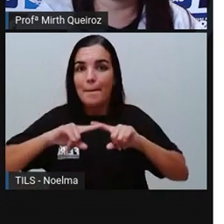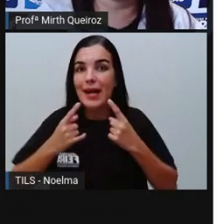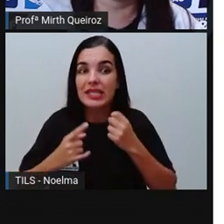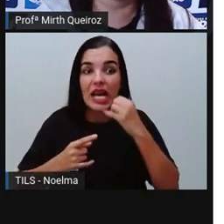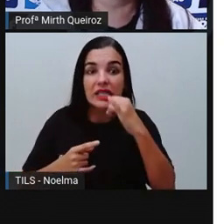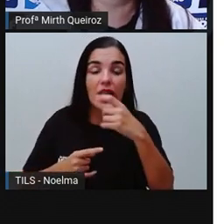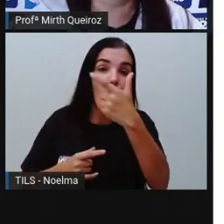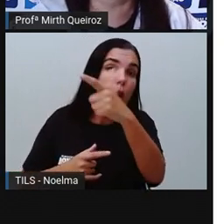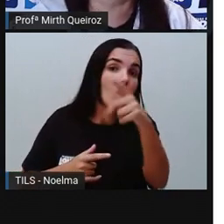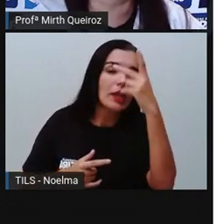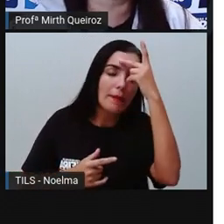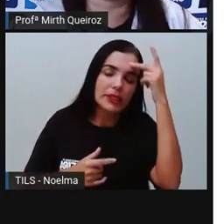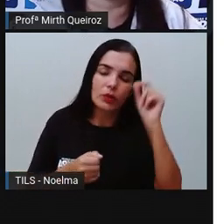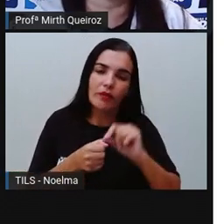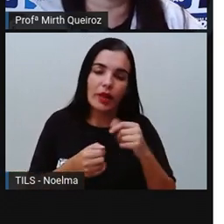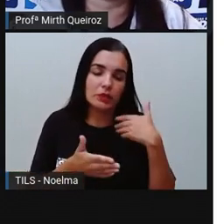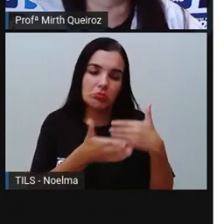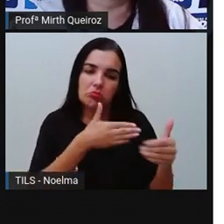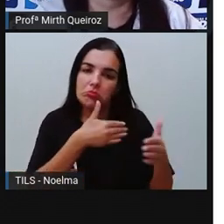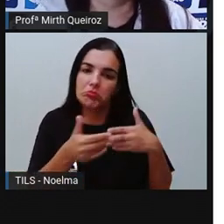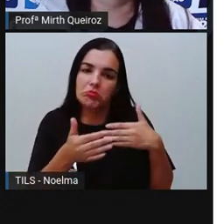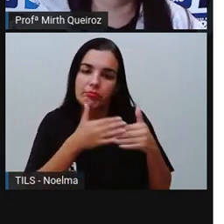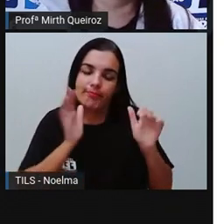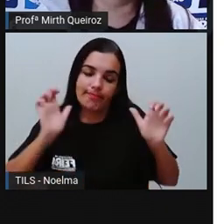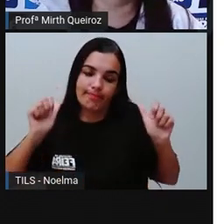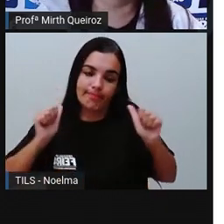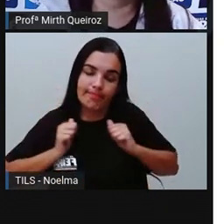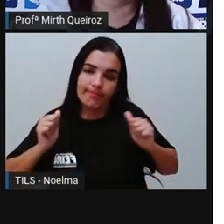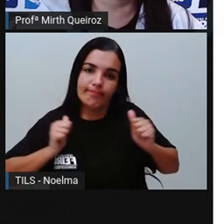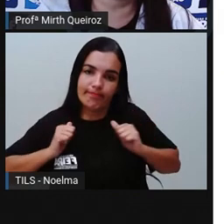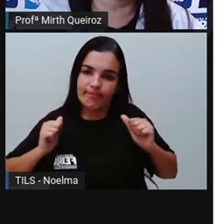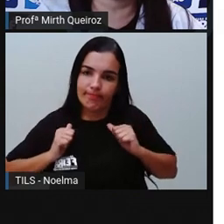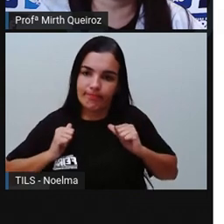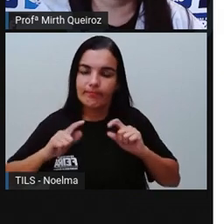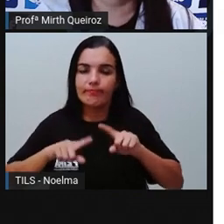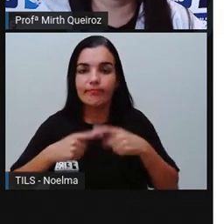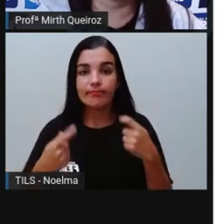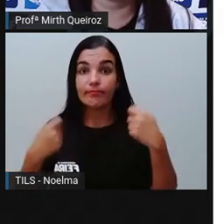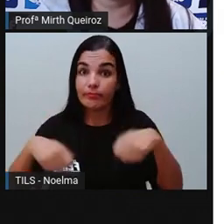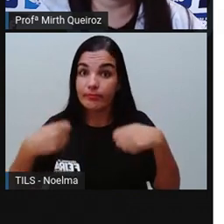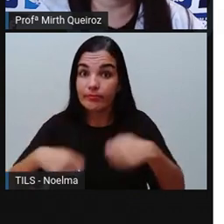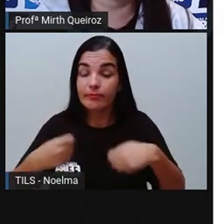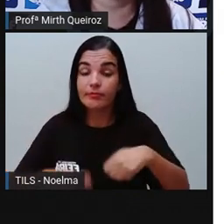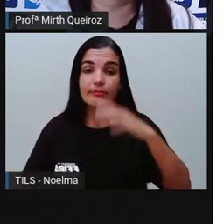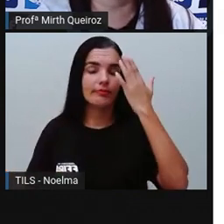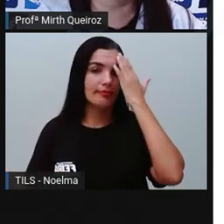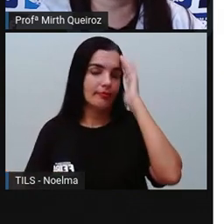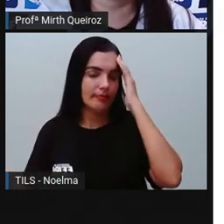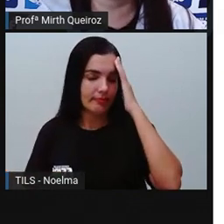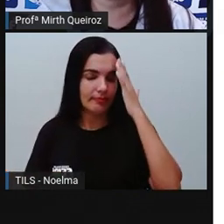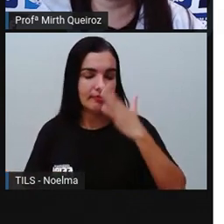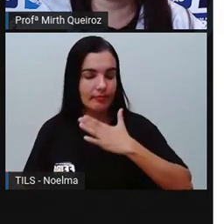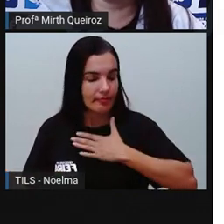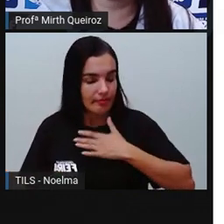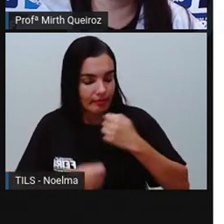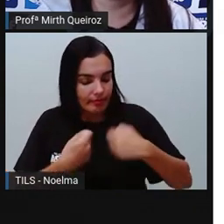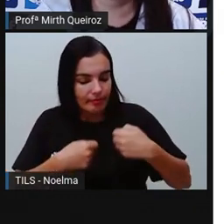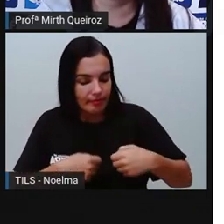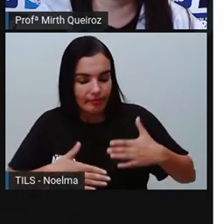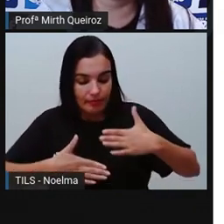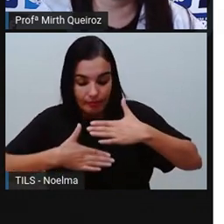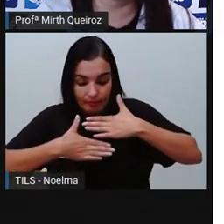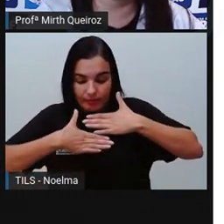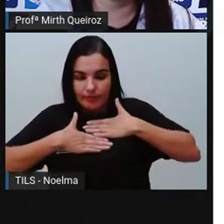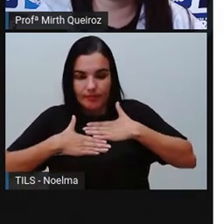é certo e não no que os outros fazem, certo? Então, eu preciso entender que eu preciso fazer a minha parte,